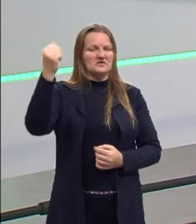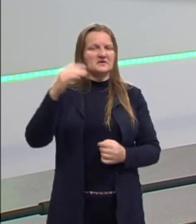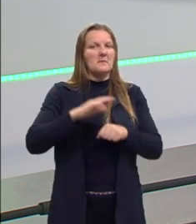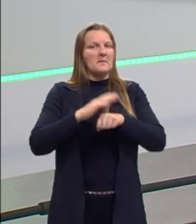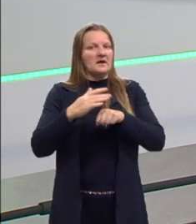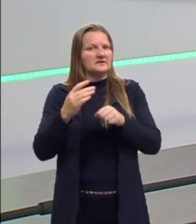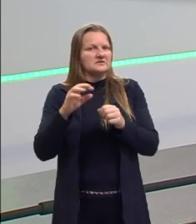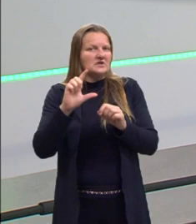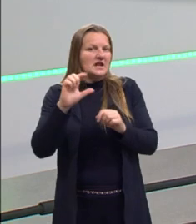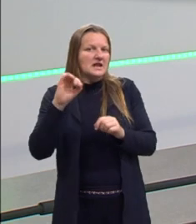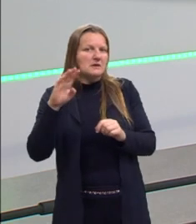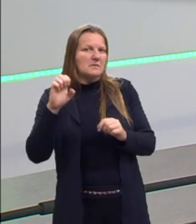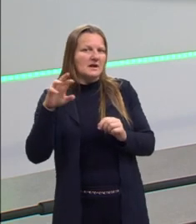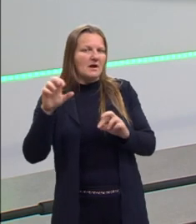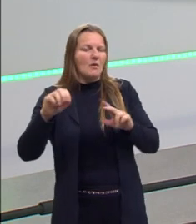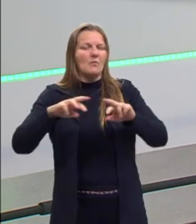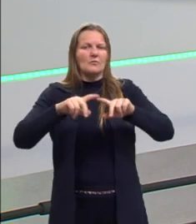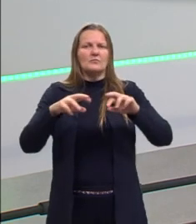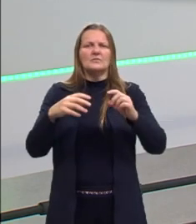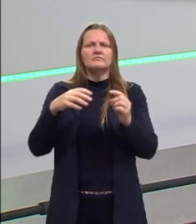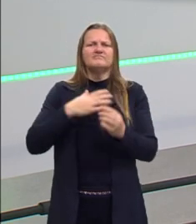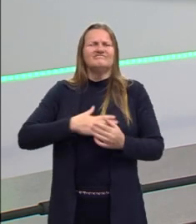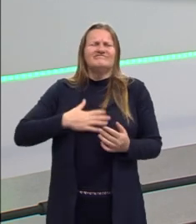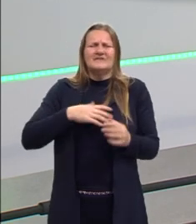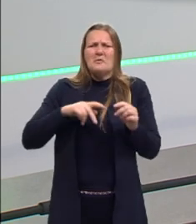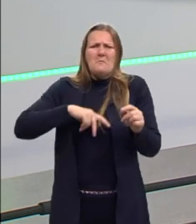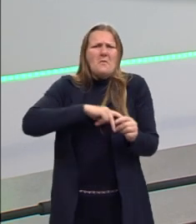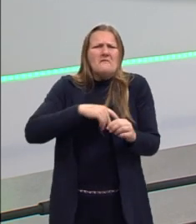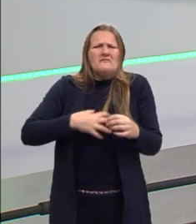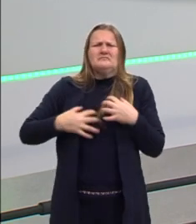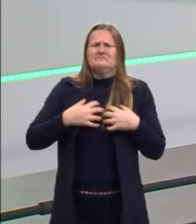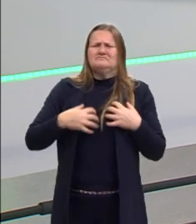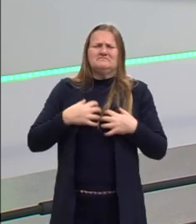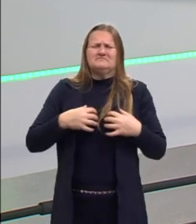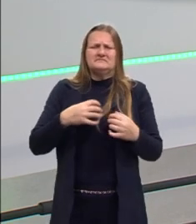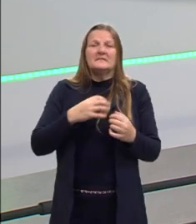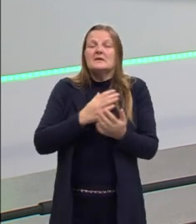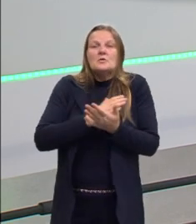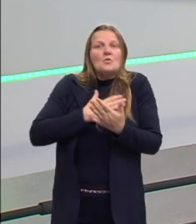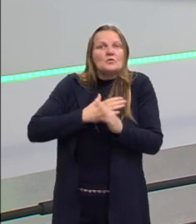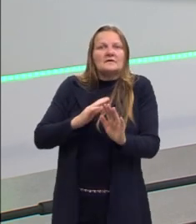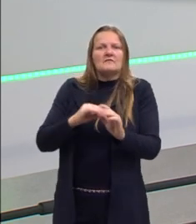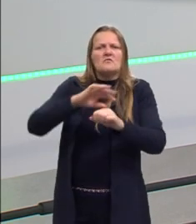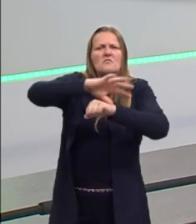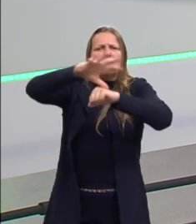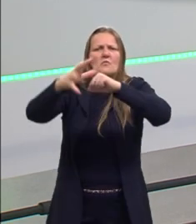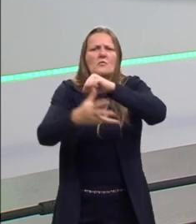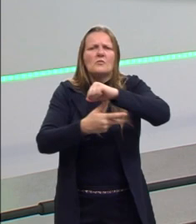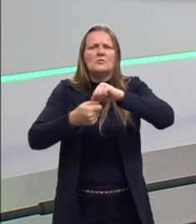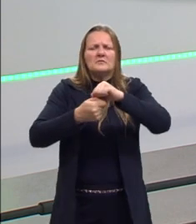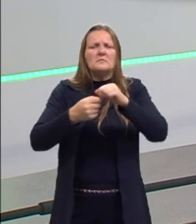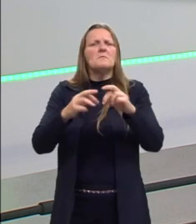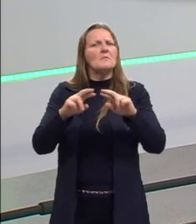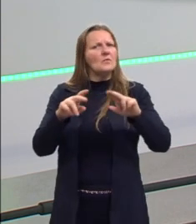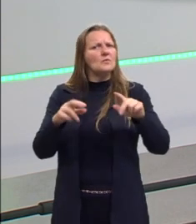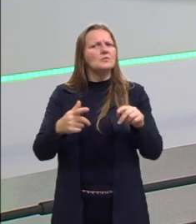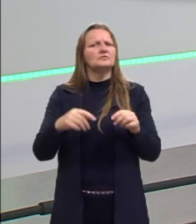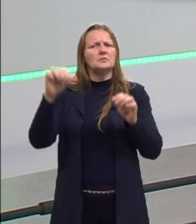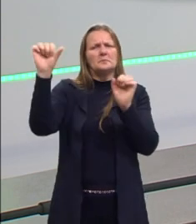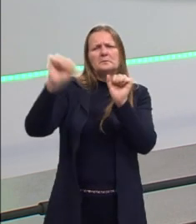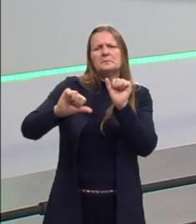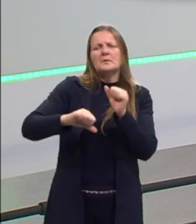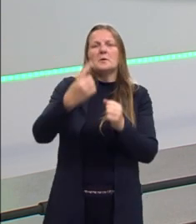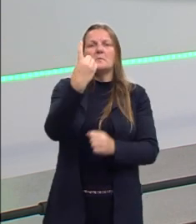insatisfação contra o Kizar, e a condição da população vai piorar muito depois de 1914.